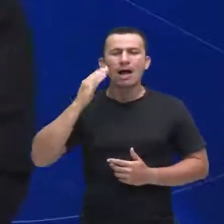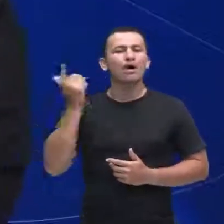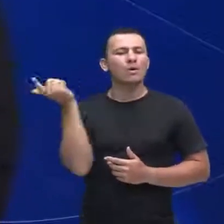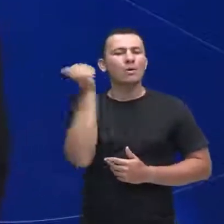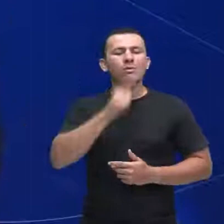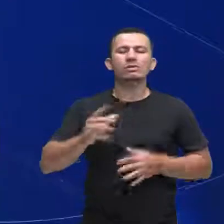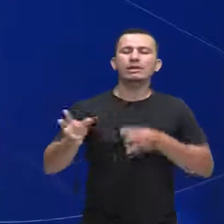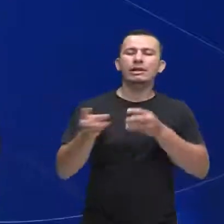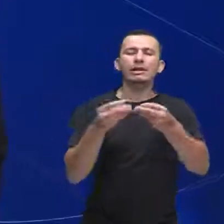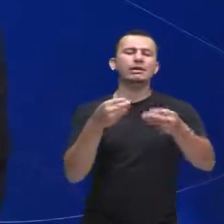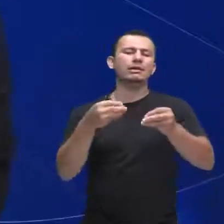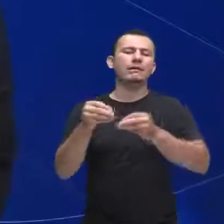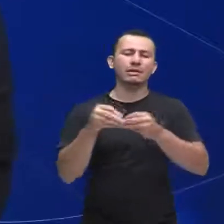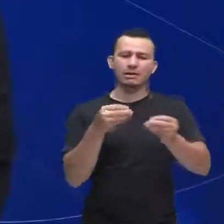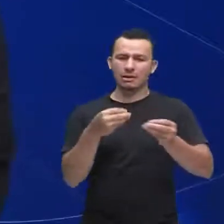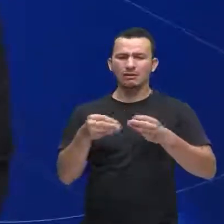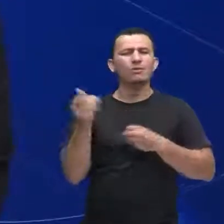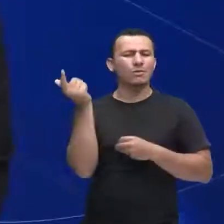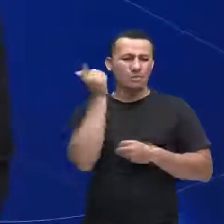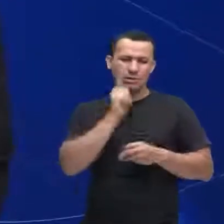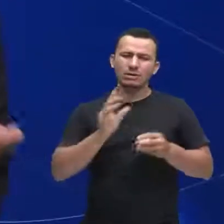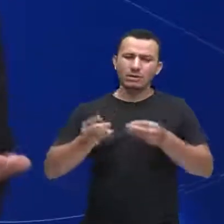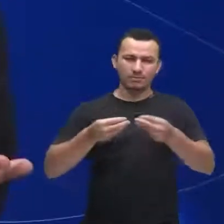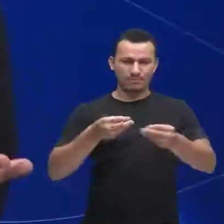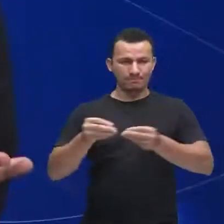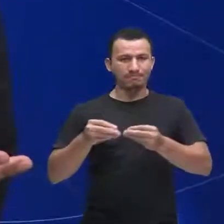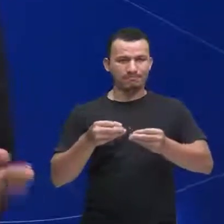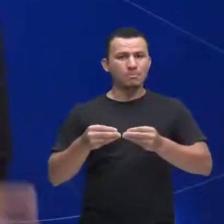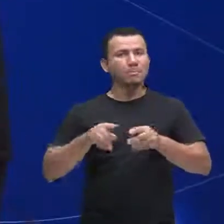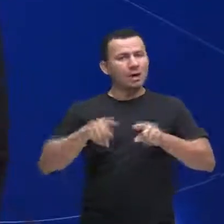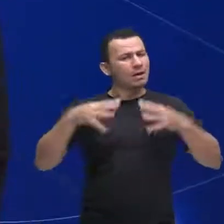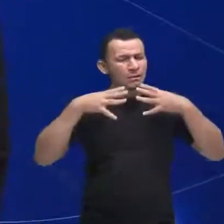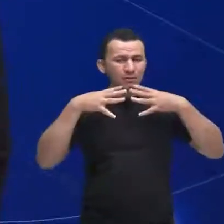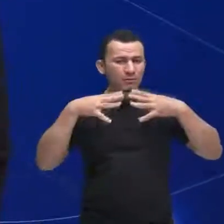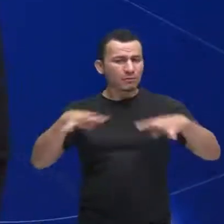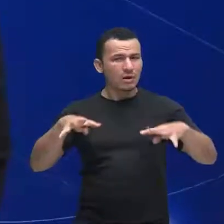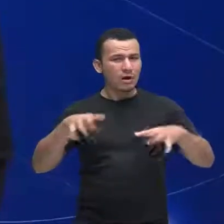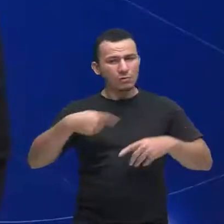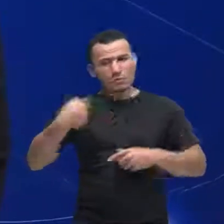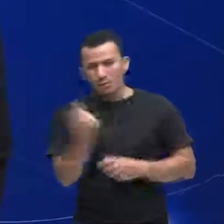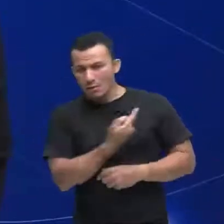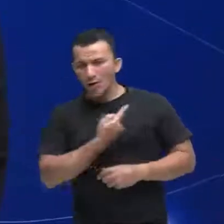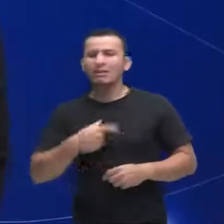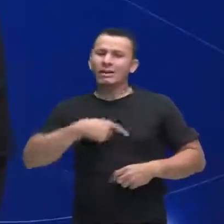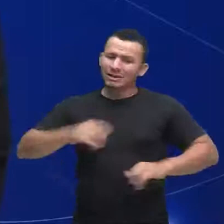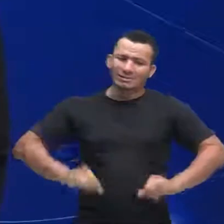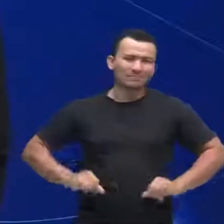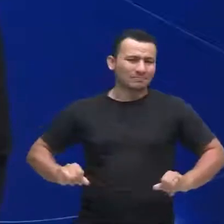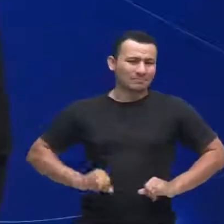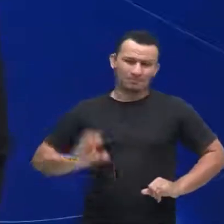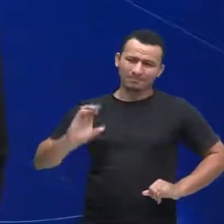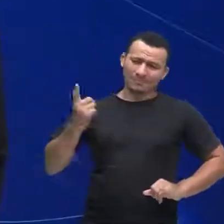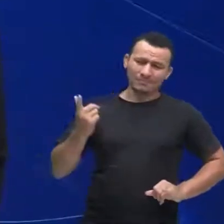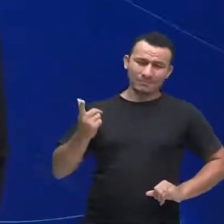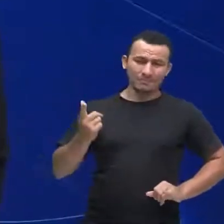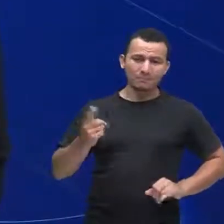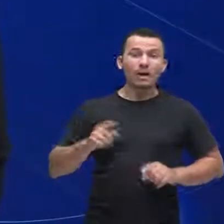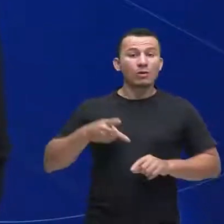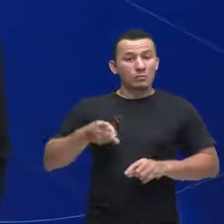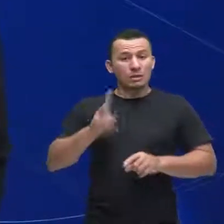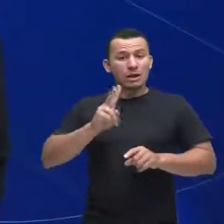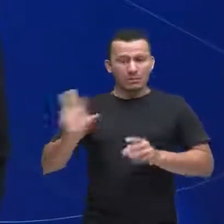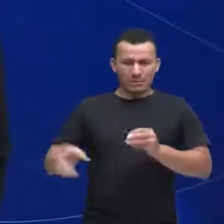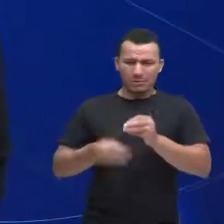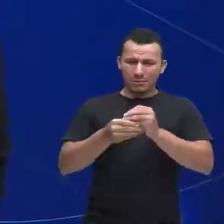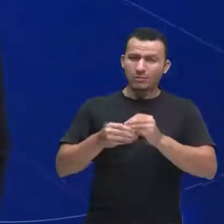erradas e ruins que me acontecem porque como você falou é natural a gente vai vivenciar o sofrimento eu sempre deixo uma ressalva